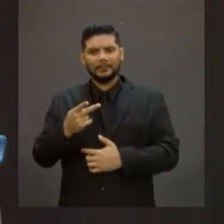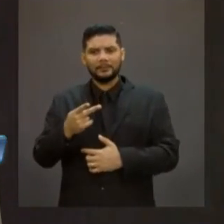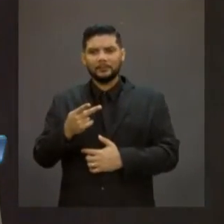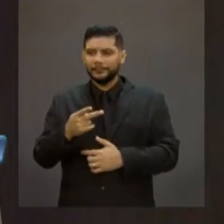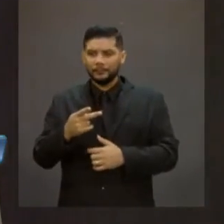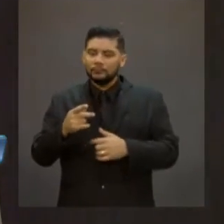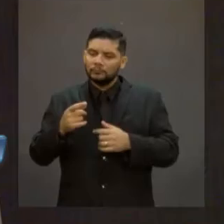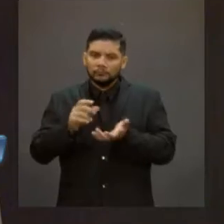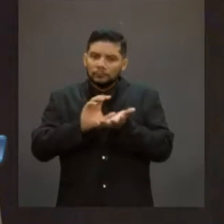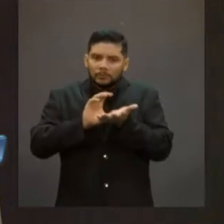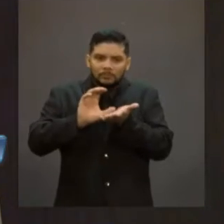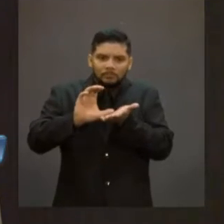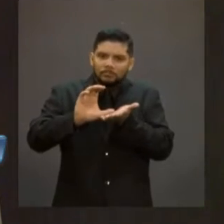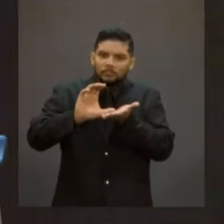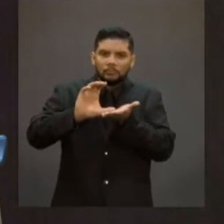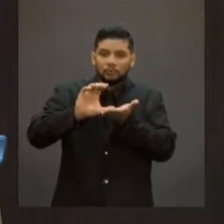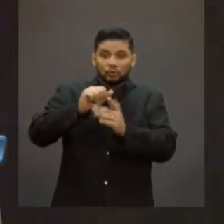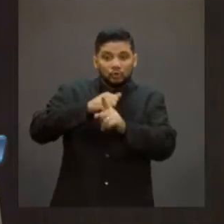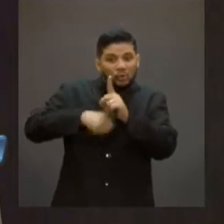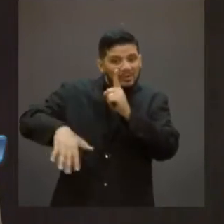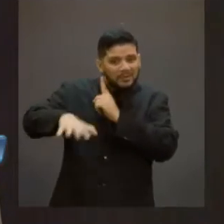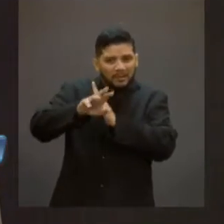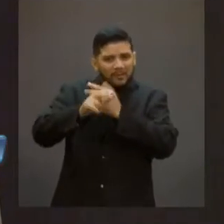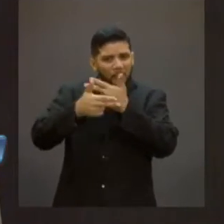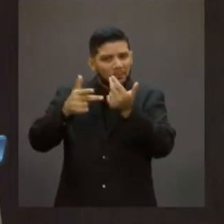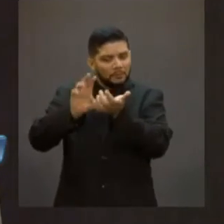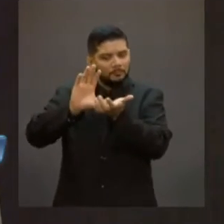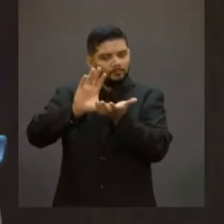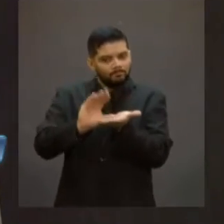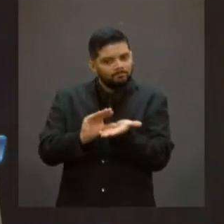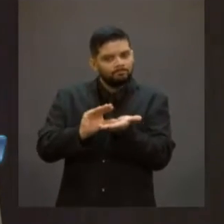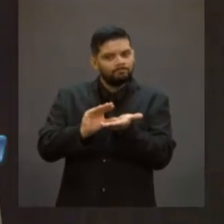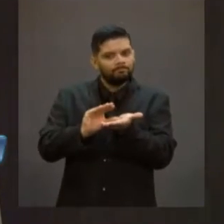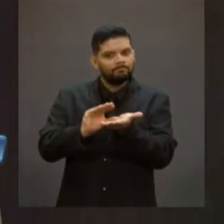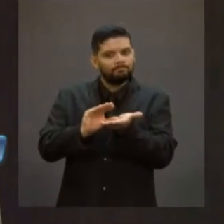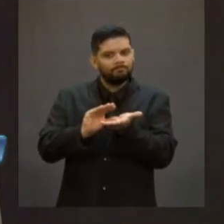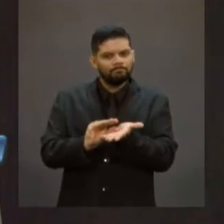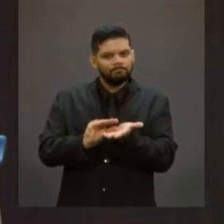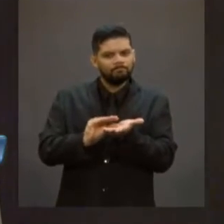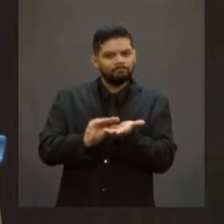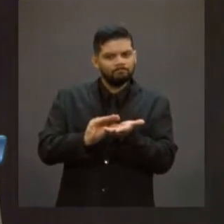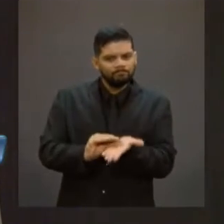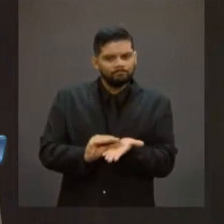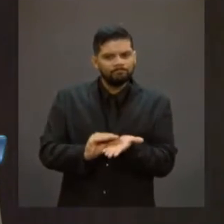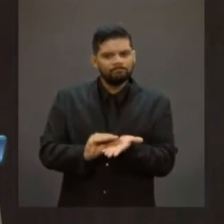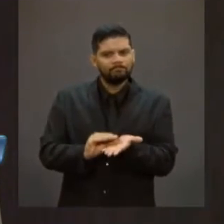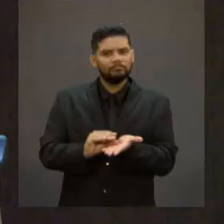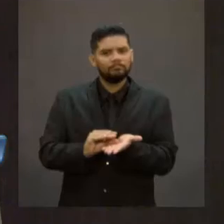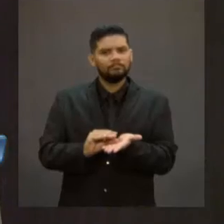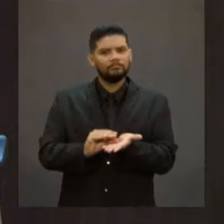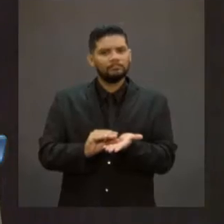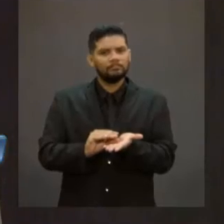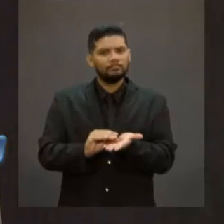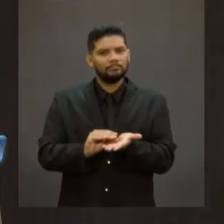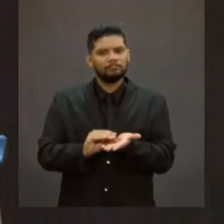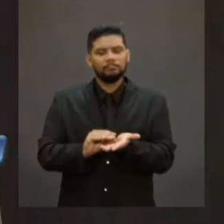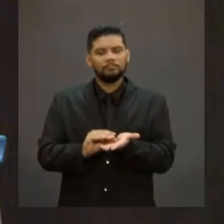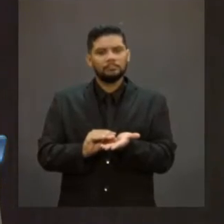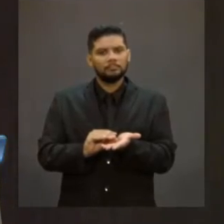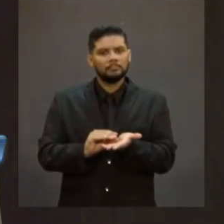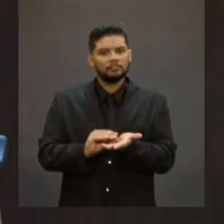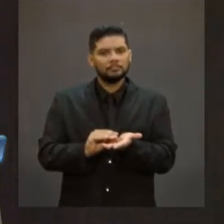-assistencial. Portanto, você tem risco de descontinuidade nos serviços. Depois, você